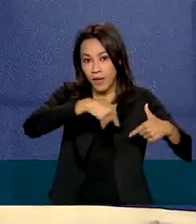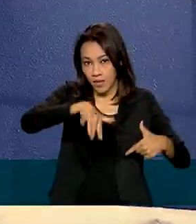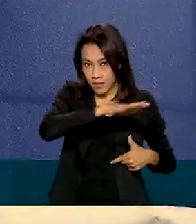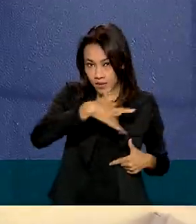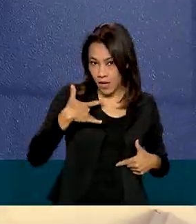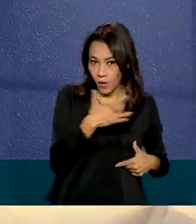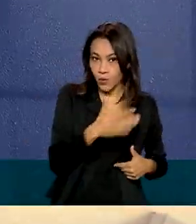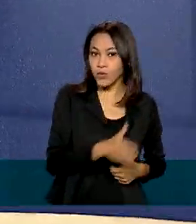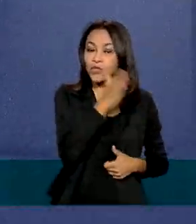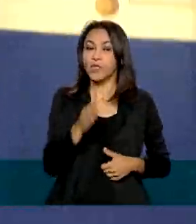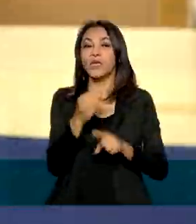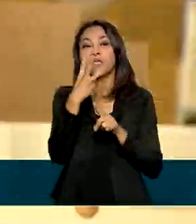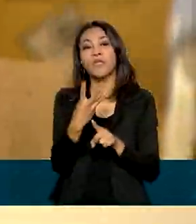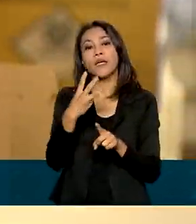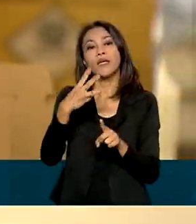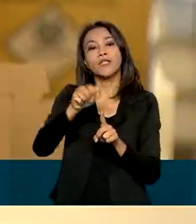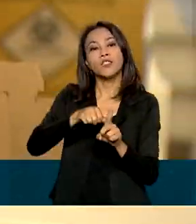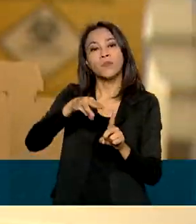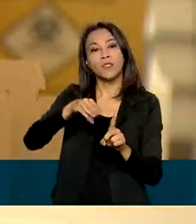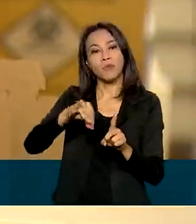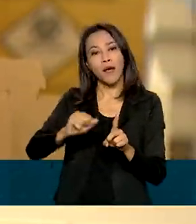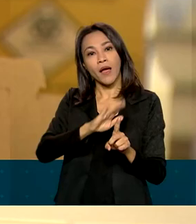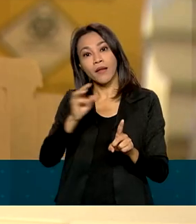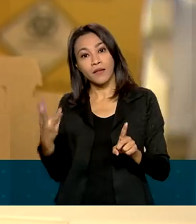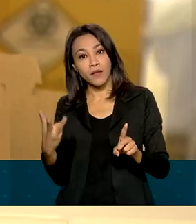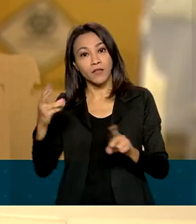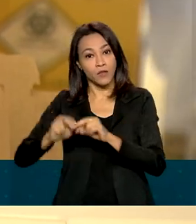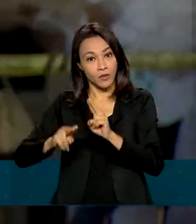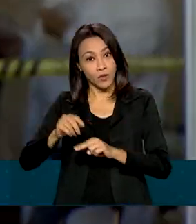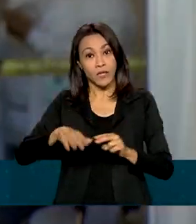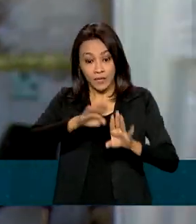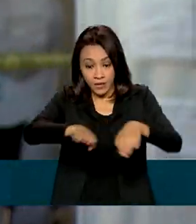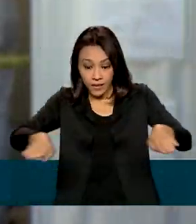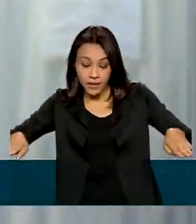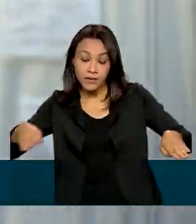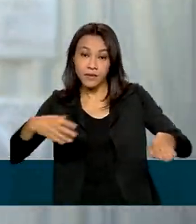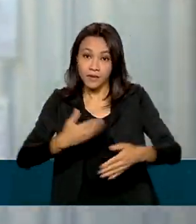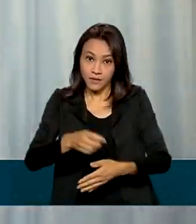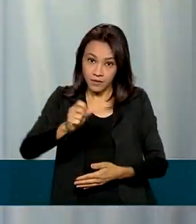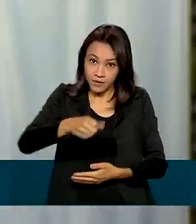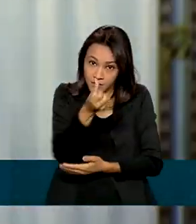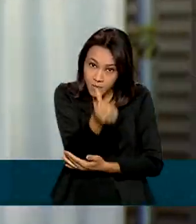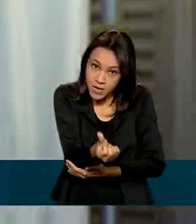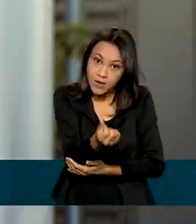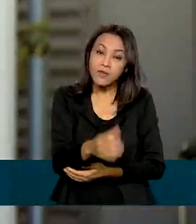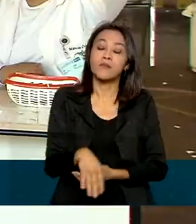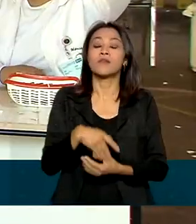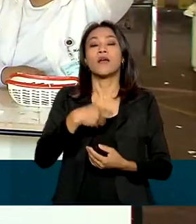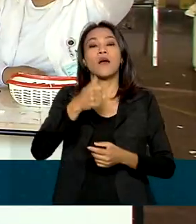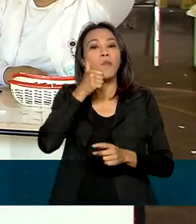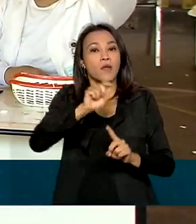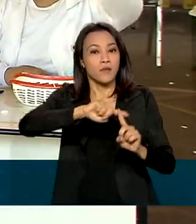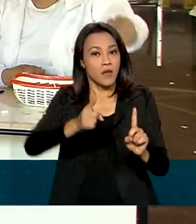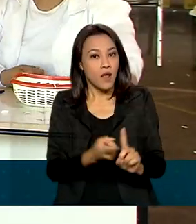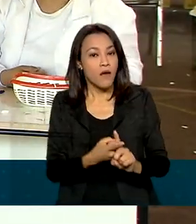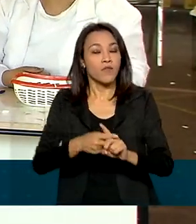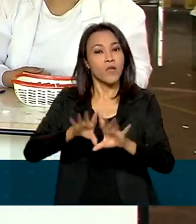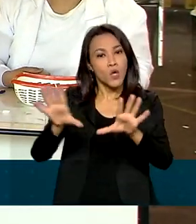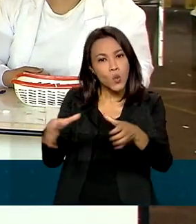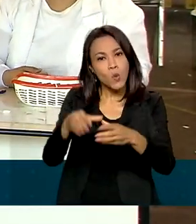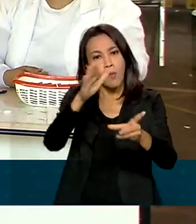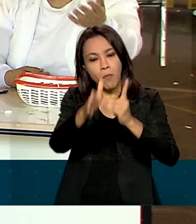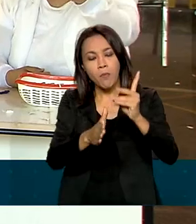de 3 de maio a 3 de junho, crianças de 6 meses a menores de 5 anos, gestantes e puérperas, povos indígenas,